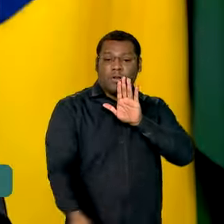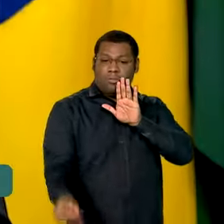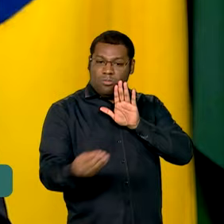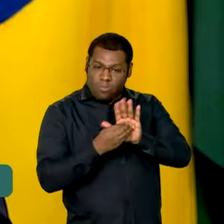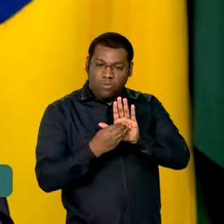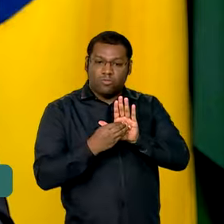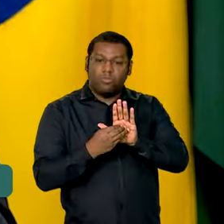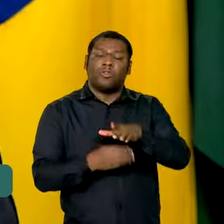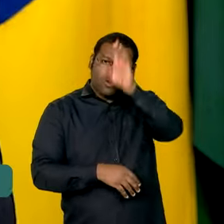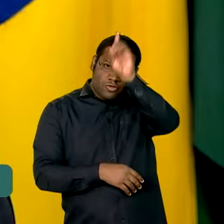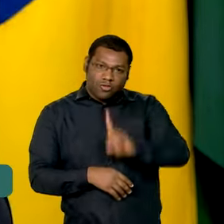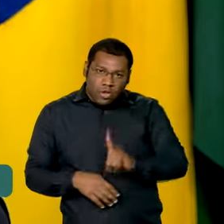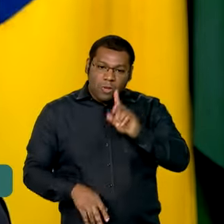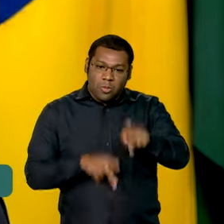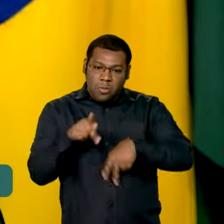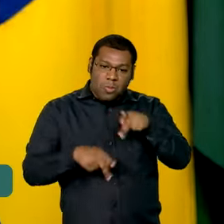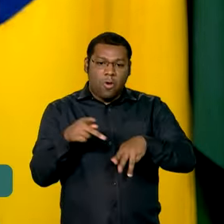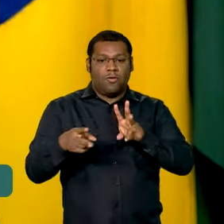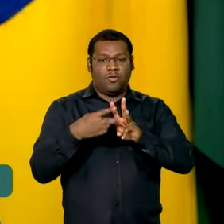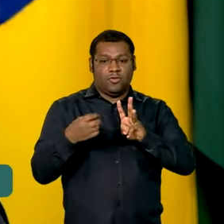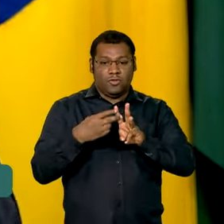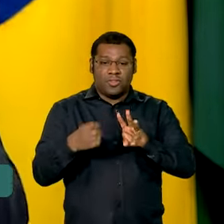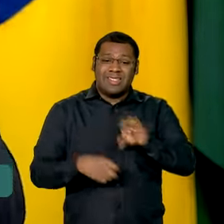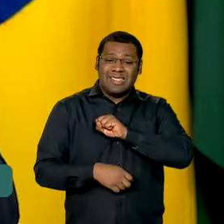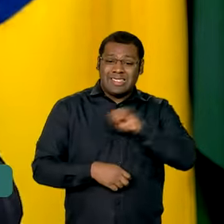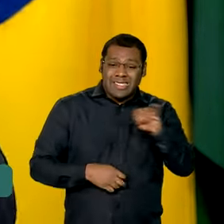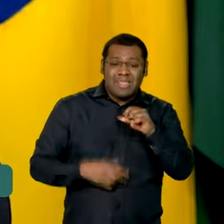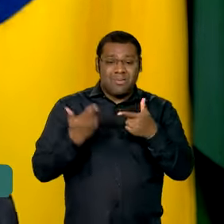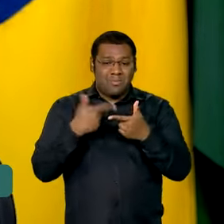demarcada. Se tiver problema político,